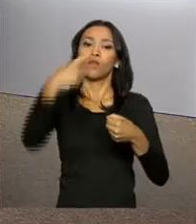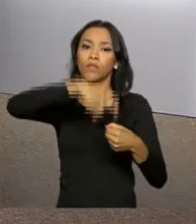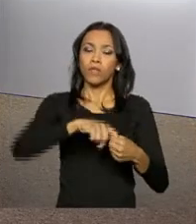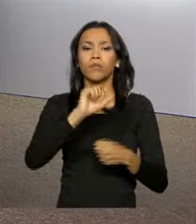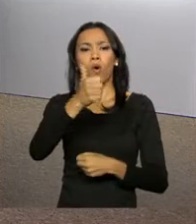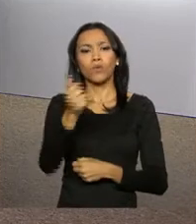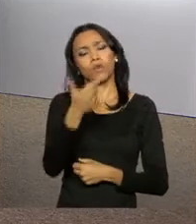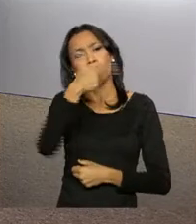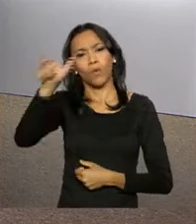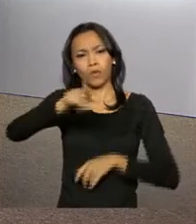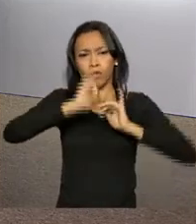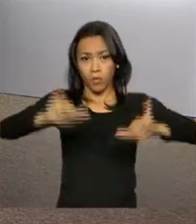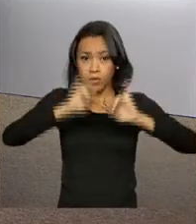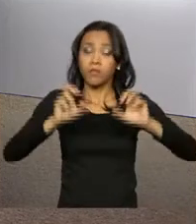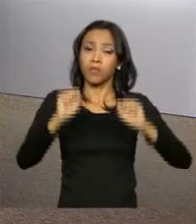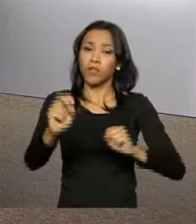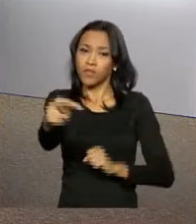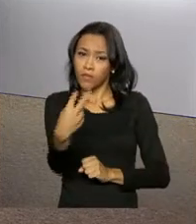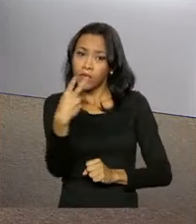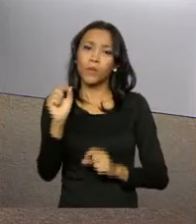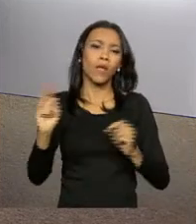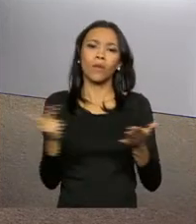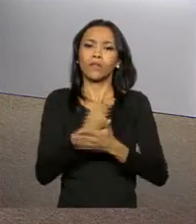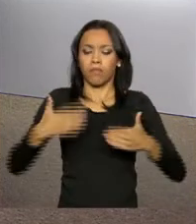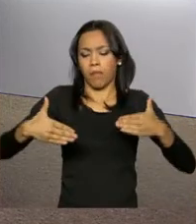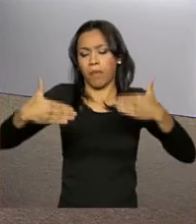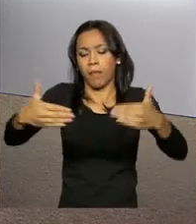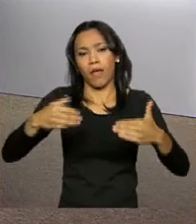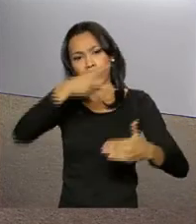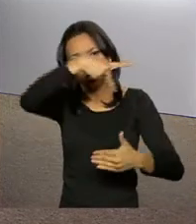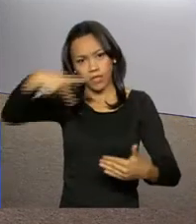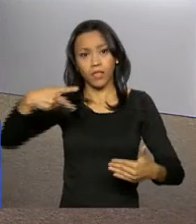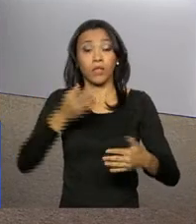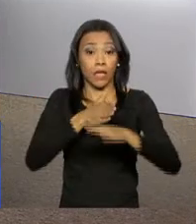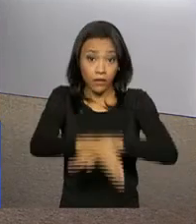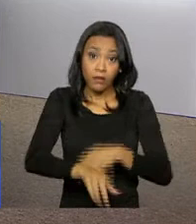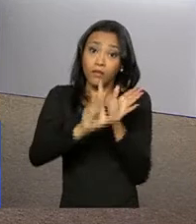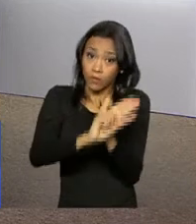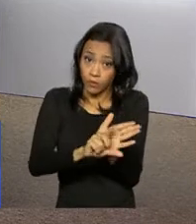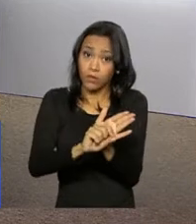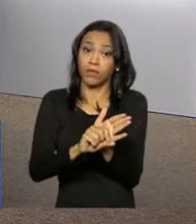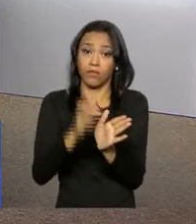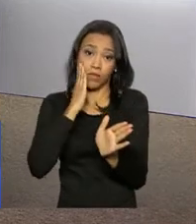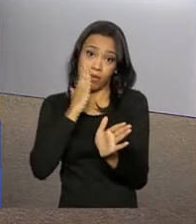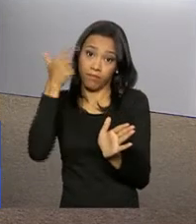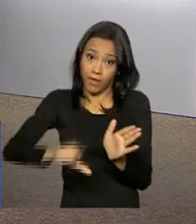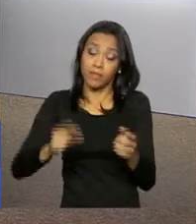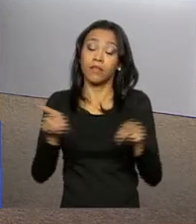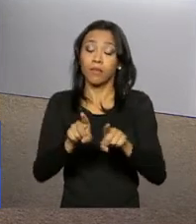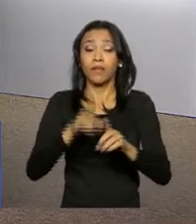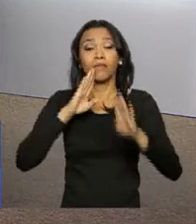com outras informações. Acompanhe as novidades do Executivo Federal também nas nossas redes sociais. twitter.com.br tvnbr,